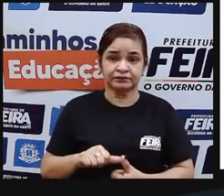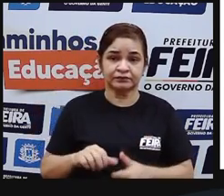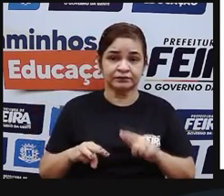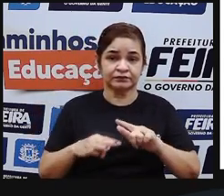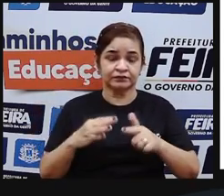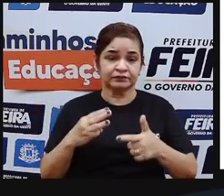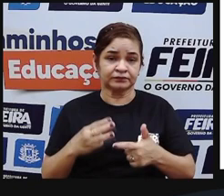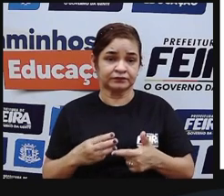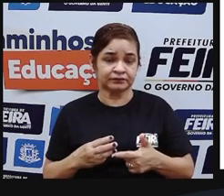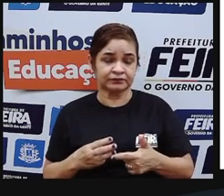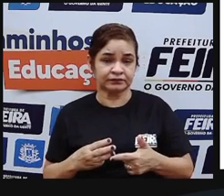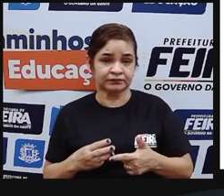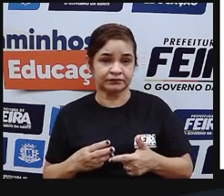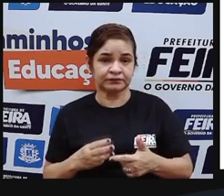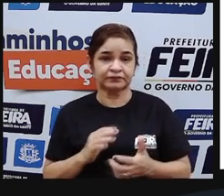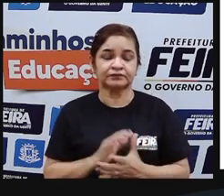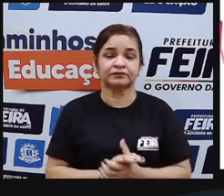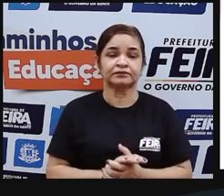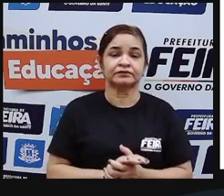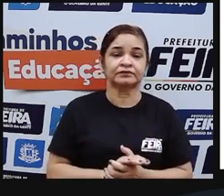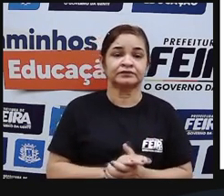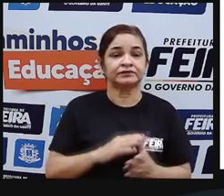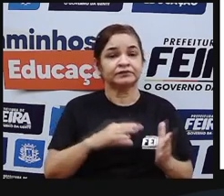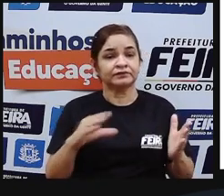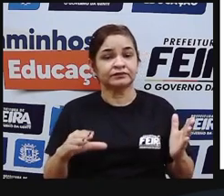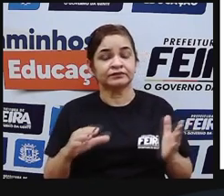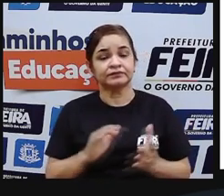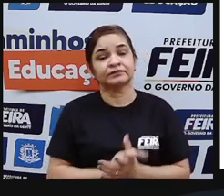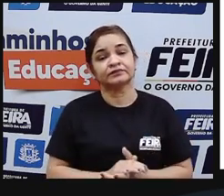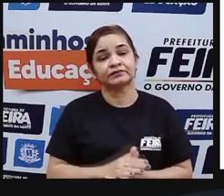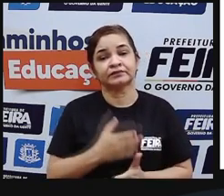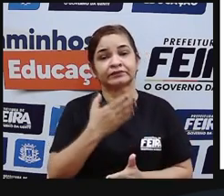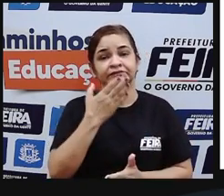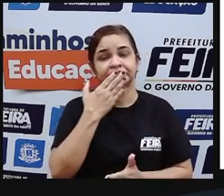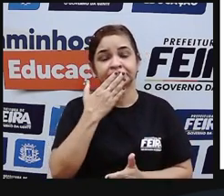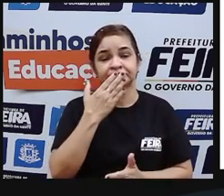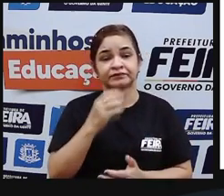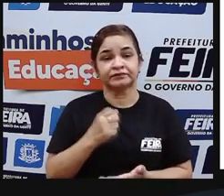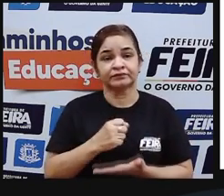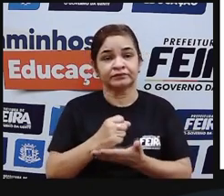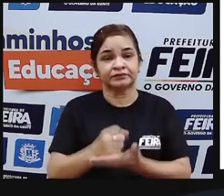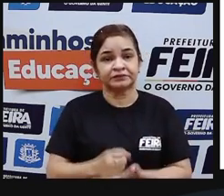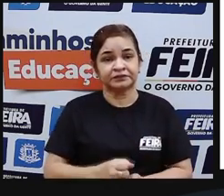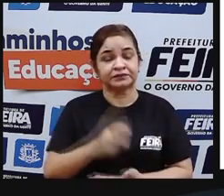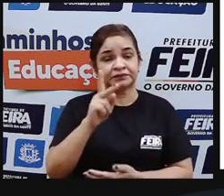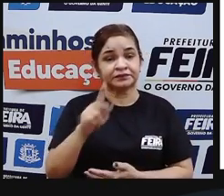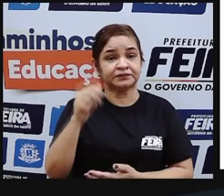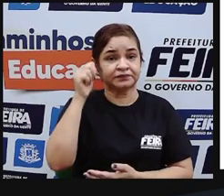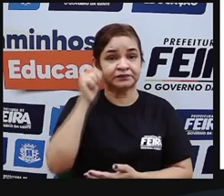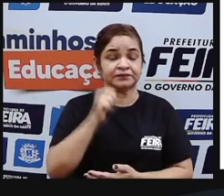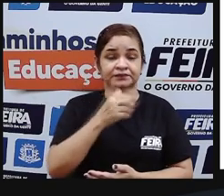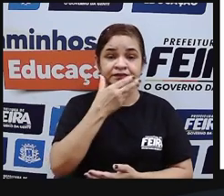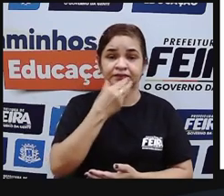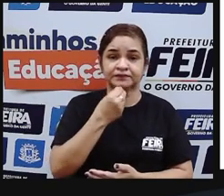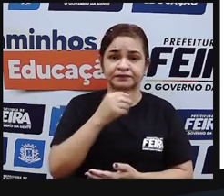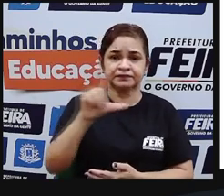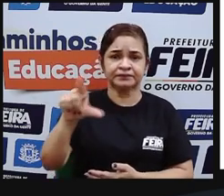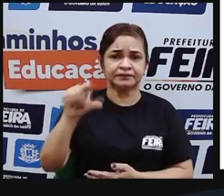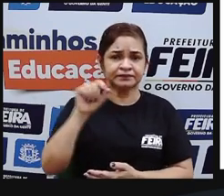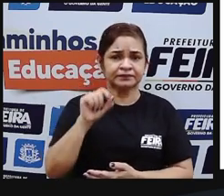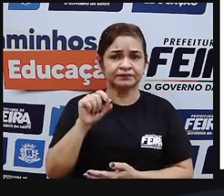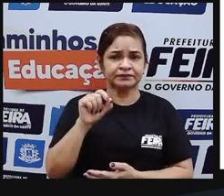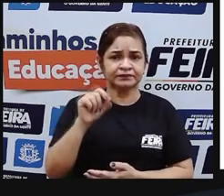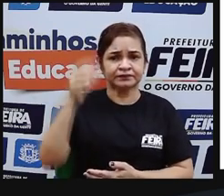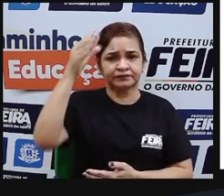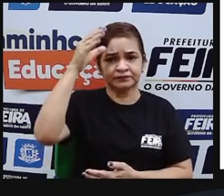grandes civilizações indígenas com a ajuda do seu professor ou professora destaque os elementos